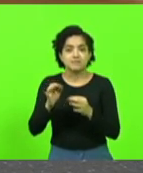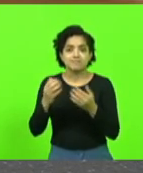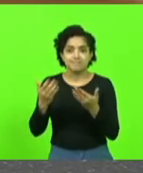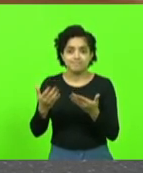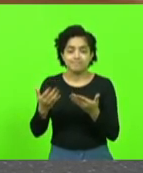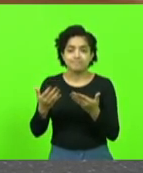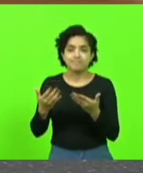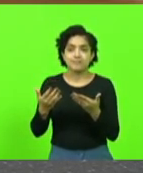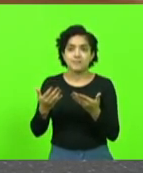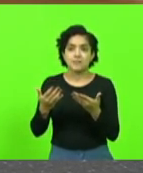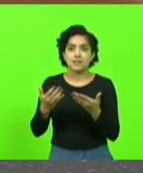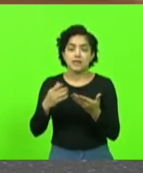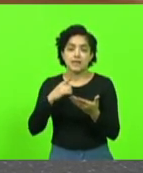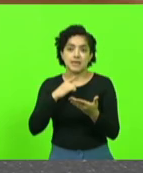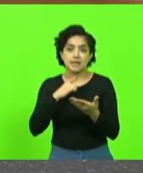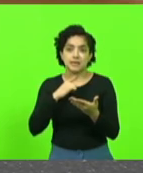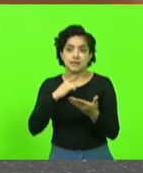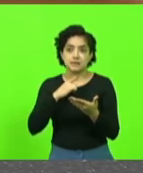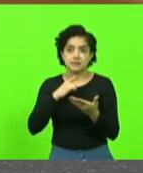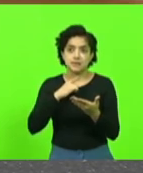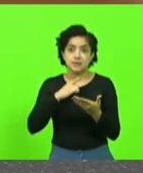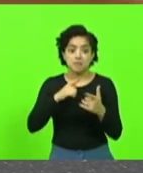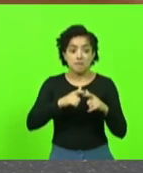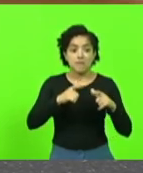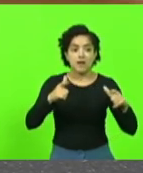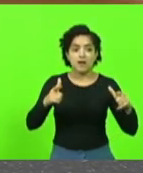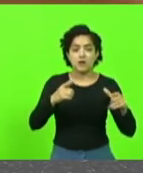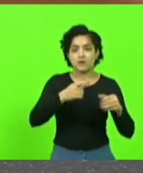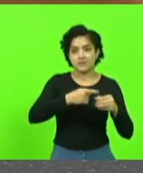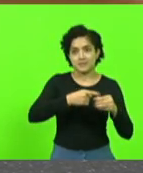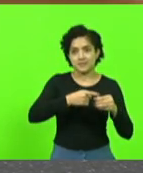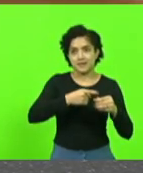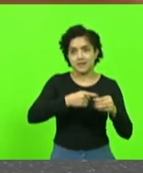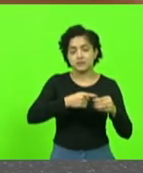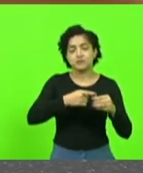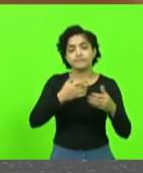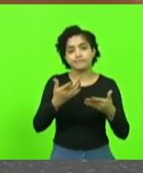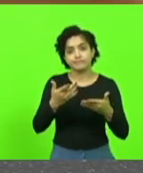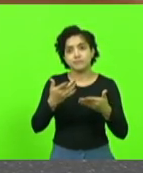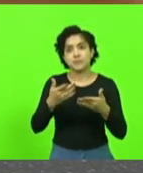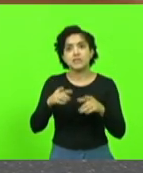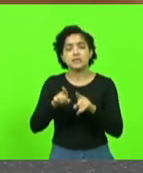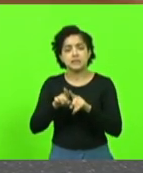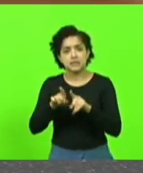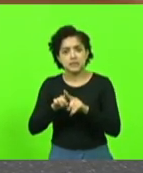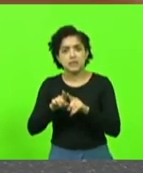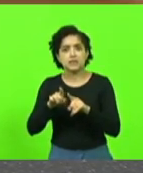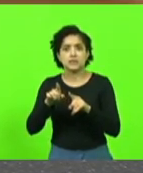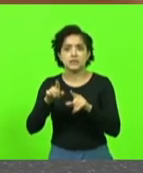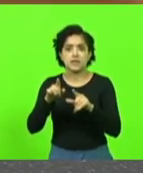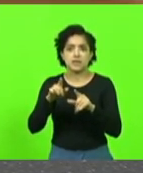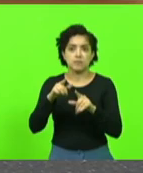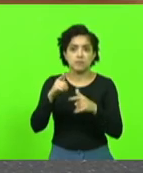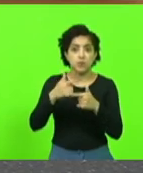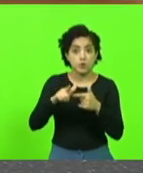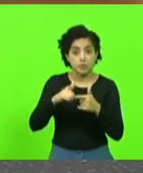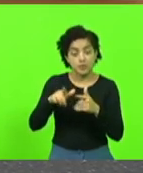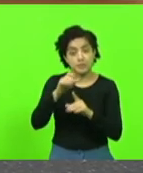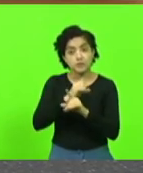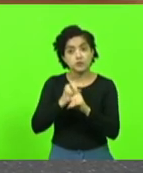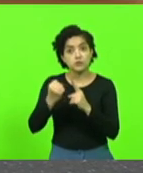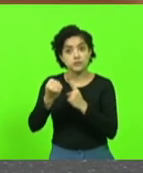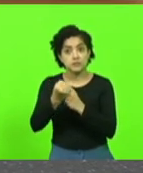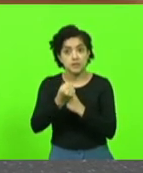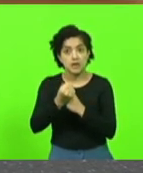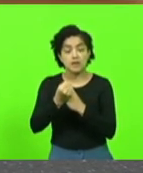também, se é a maior cidade, mas nós temos também problemas sociais que passam